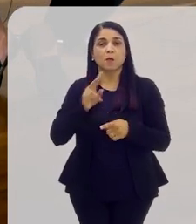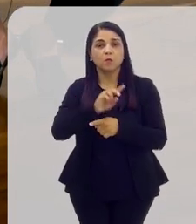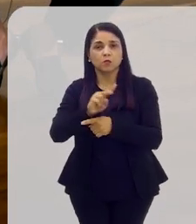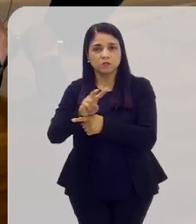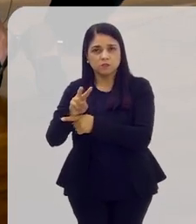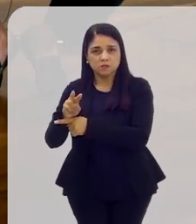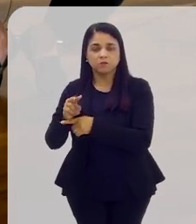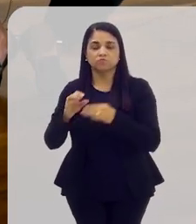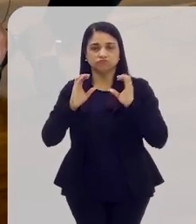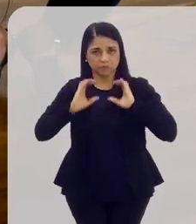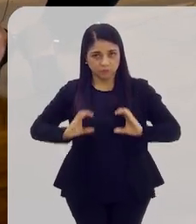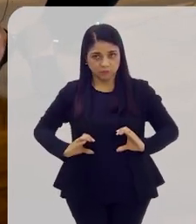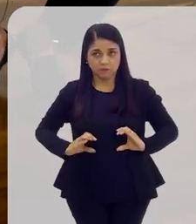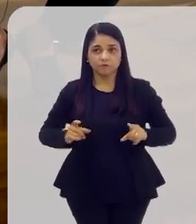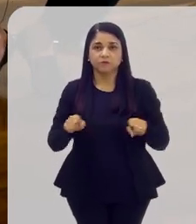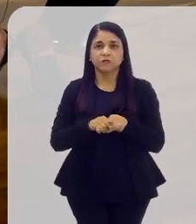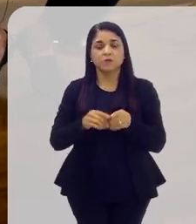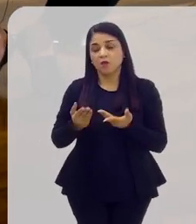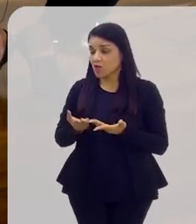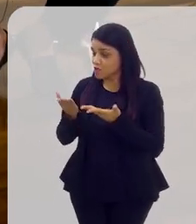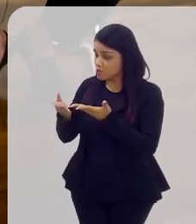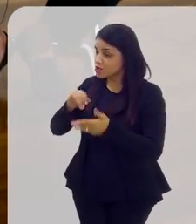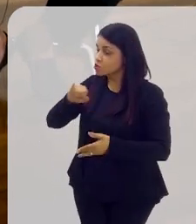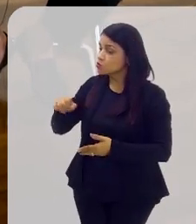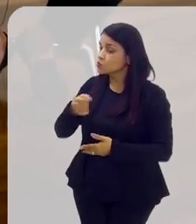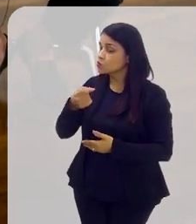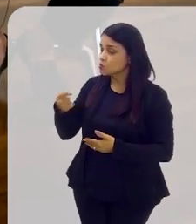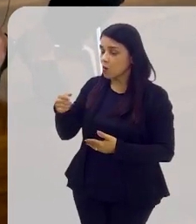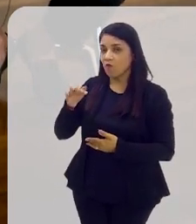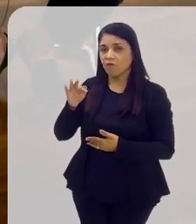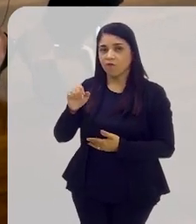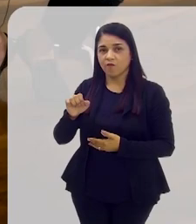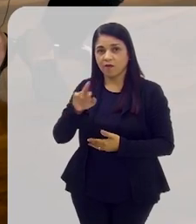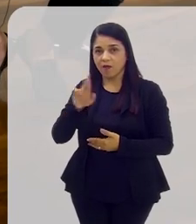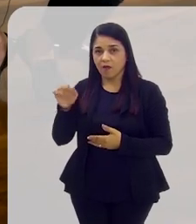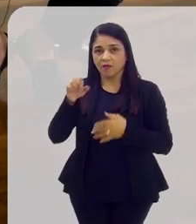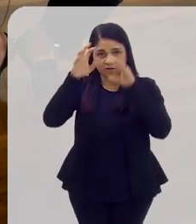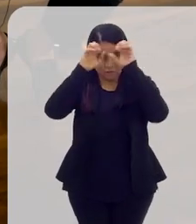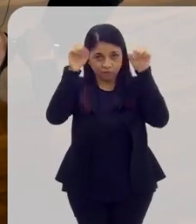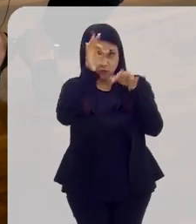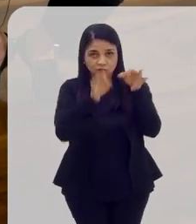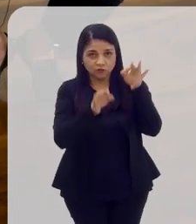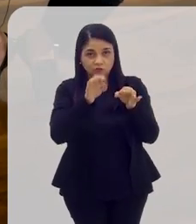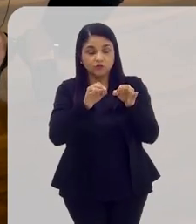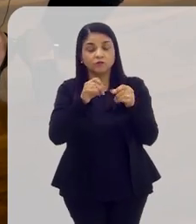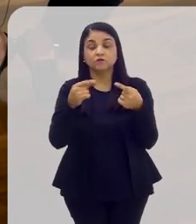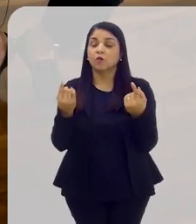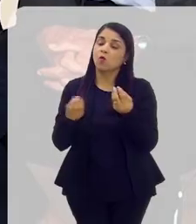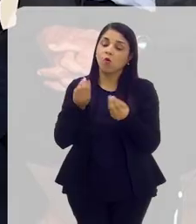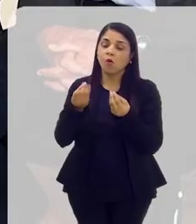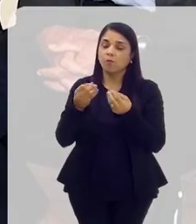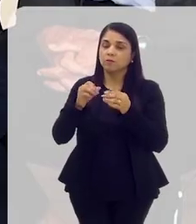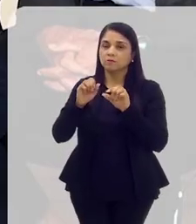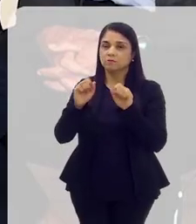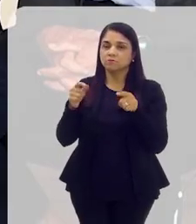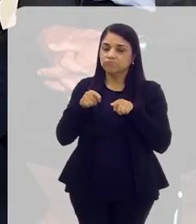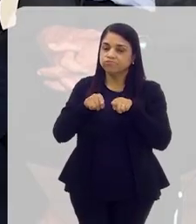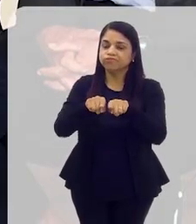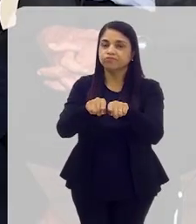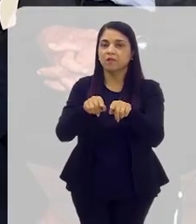para o doutor João Luiz Ferraz, um pouco na perspectiva do Tribunal de Justiça em relação à Assembleia Legislativa.